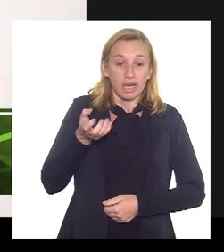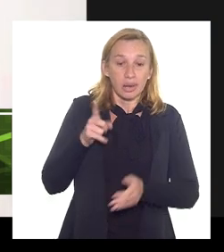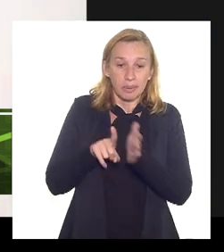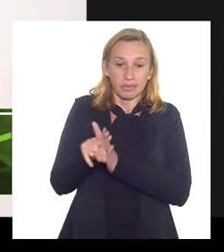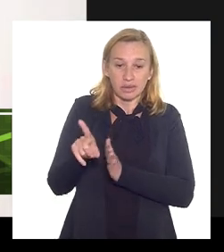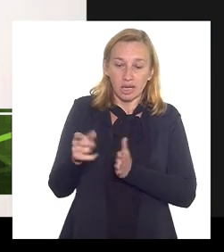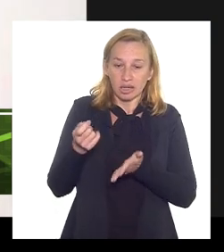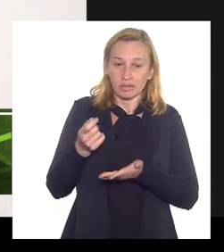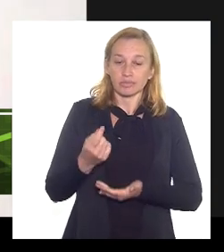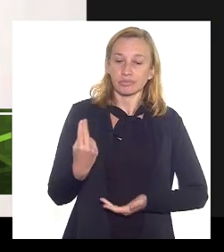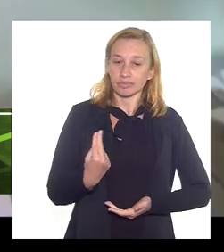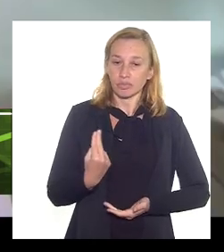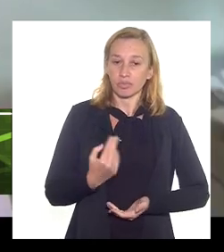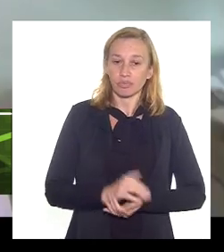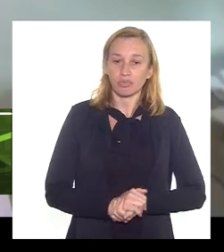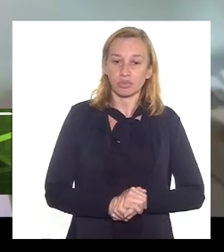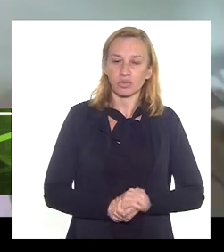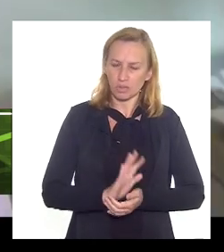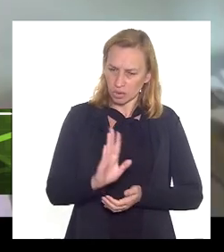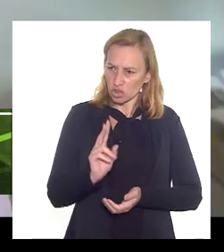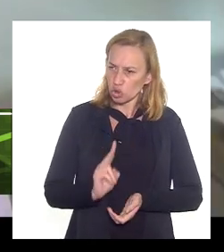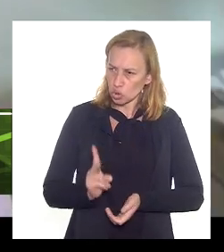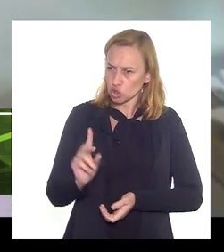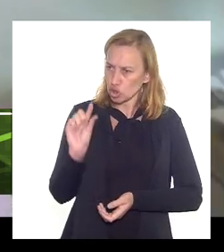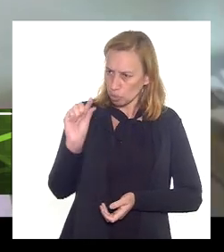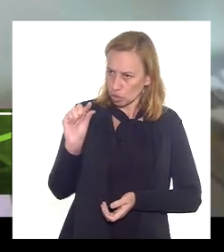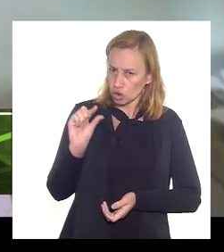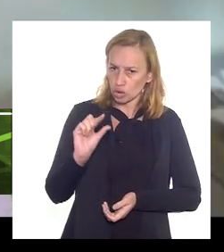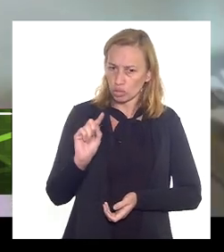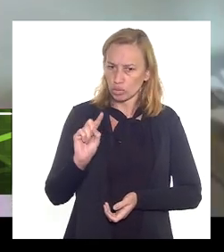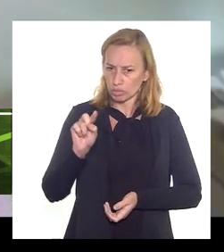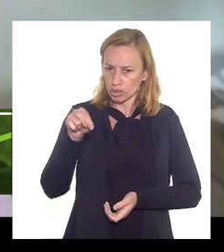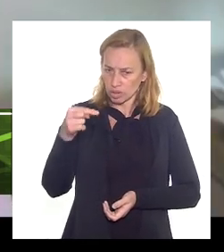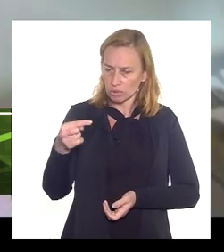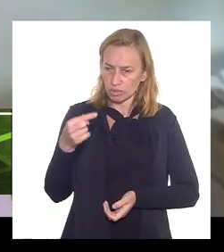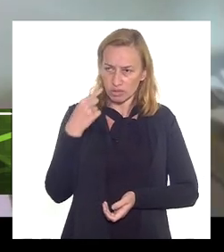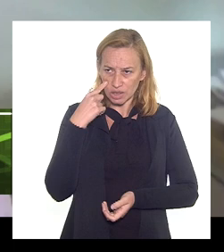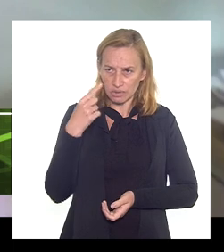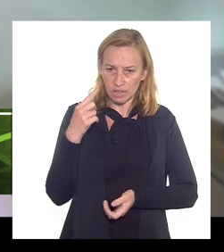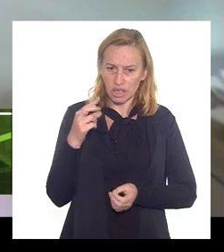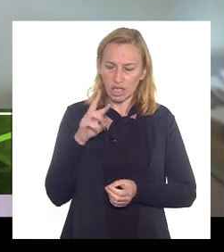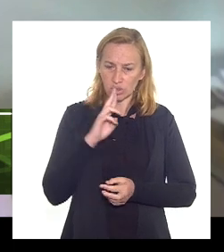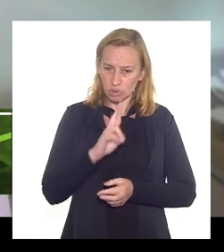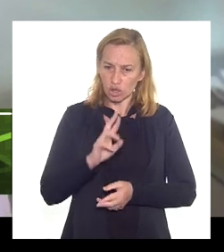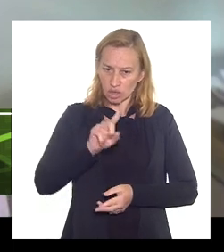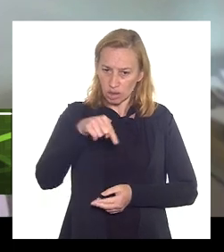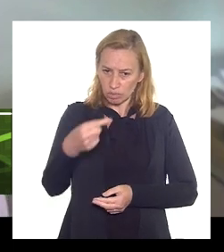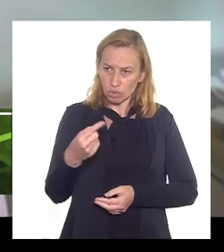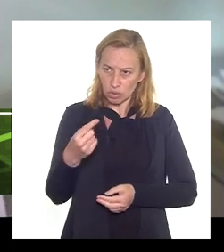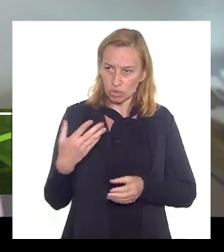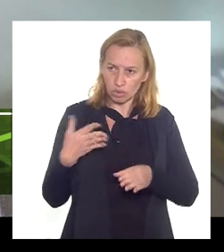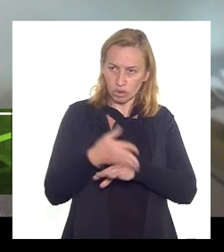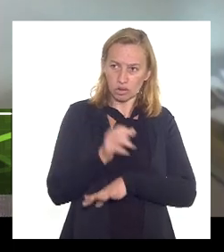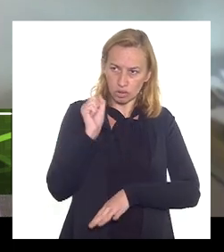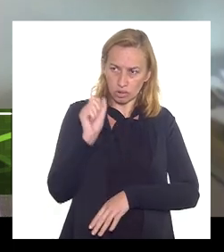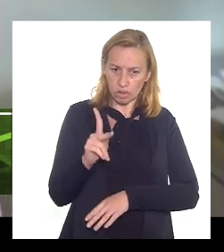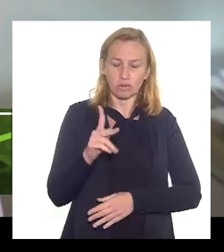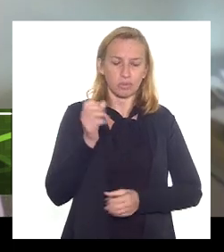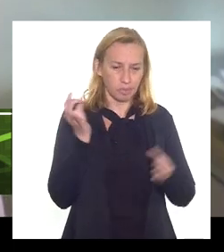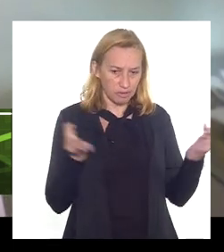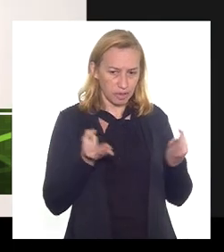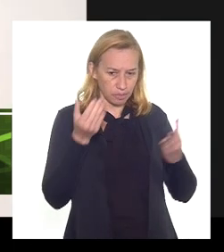de me escrever deixa ele continuar um pouquinho mais para ver se ele vai responder alguma coisa depois o senhor entra por favor deputado